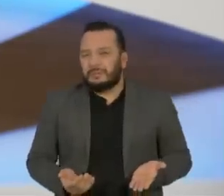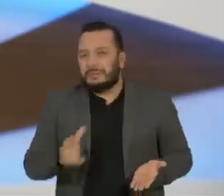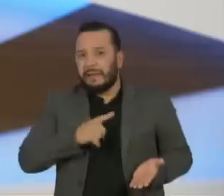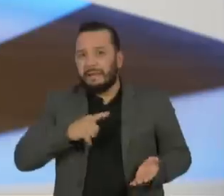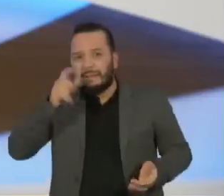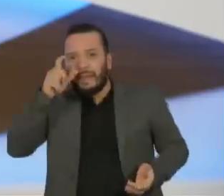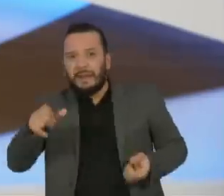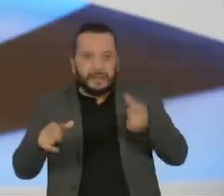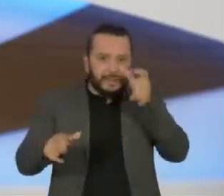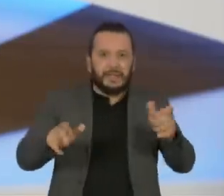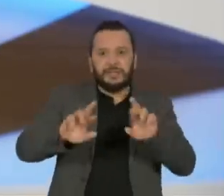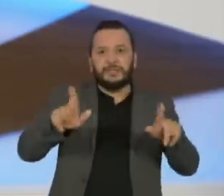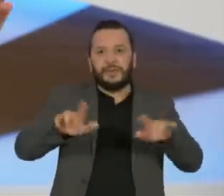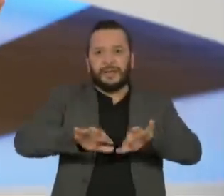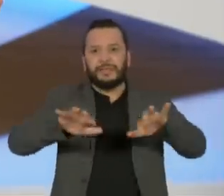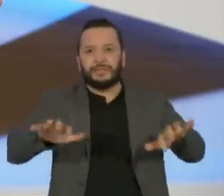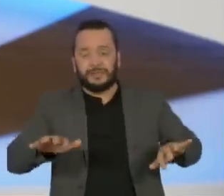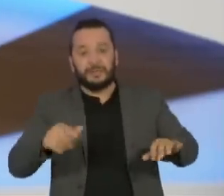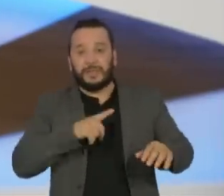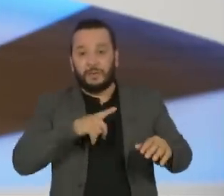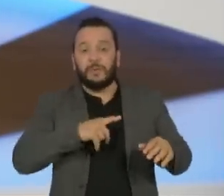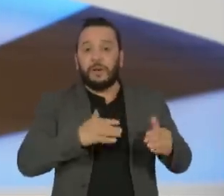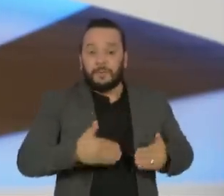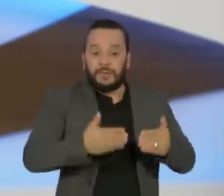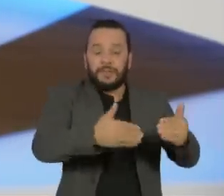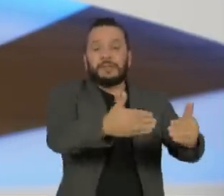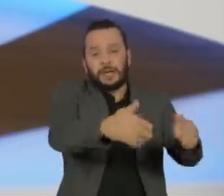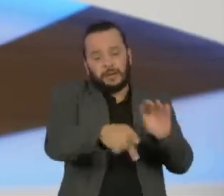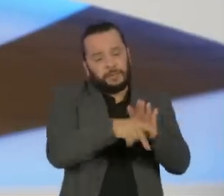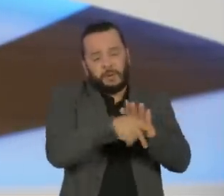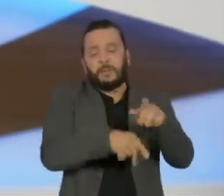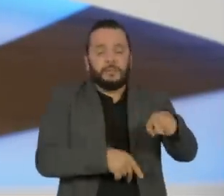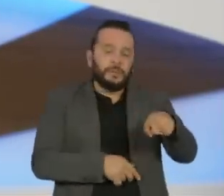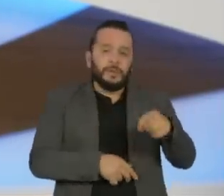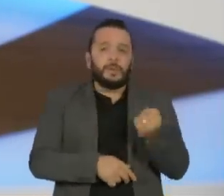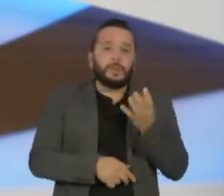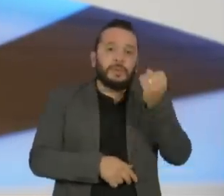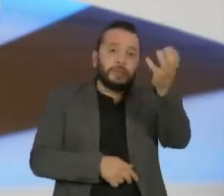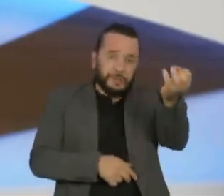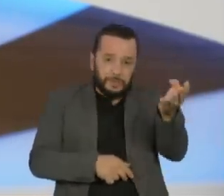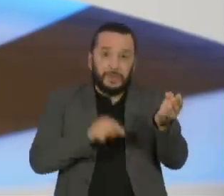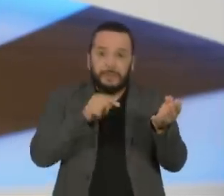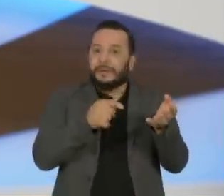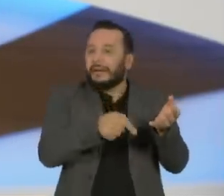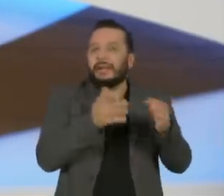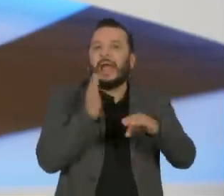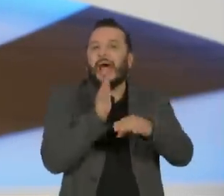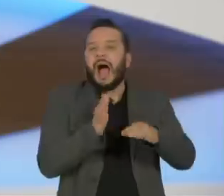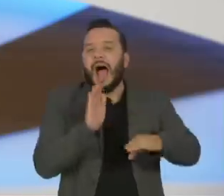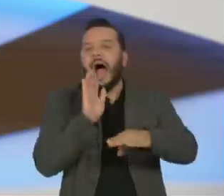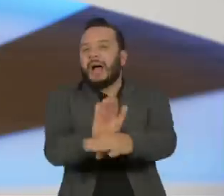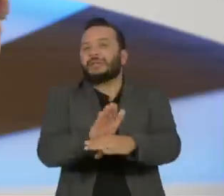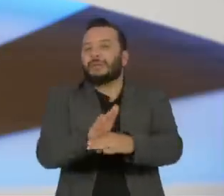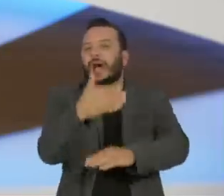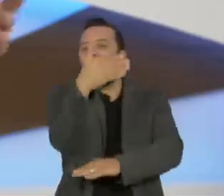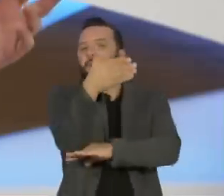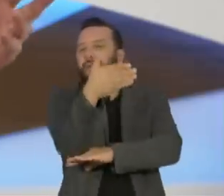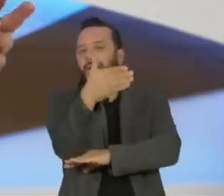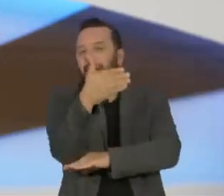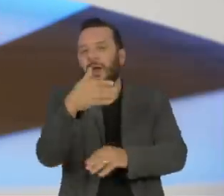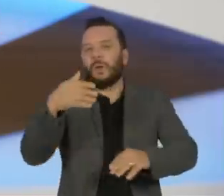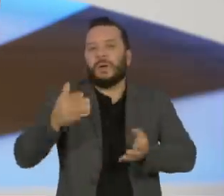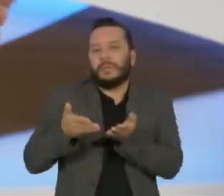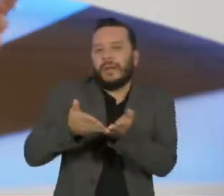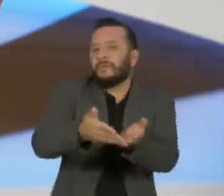interesses conflitantes. Então, o Ministério do Turismo é a favor do lobby, de livrar os hotéis, navios e